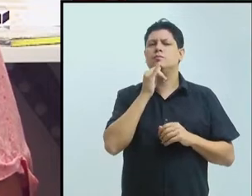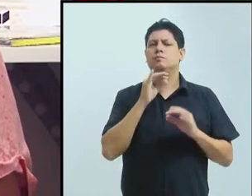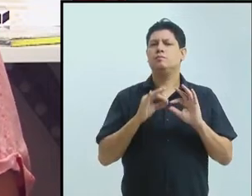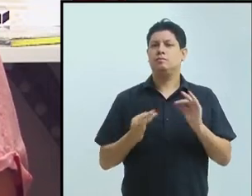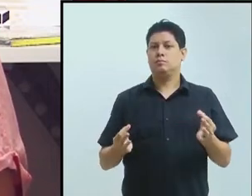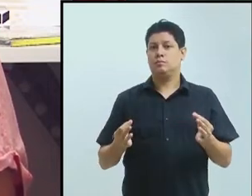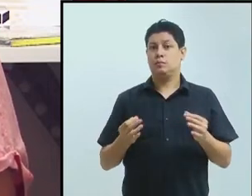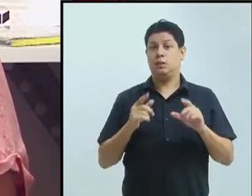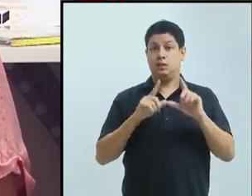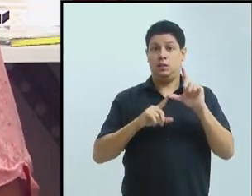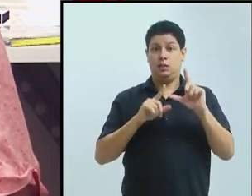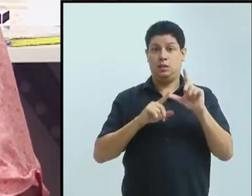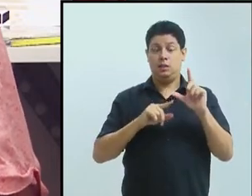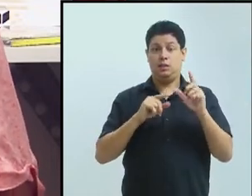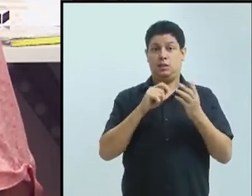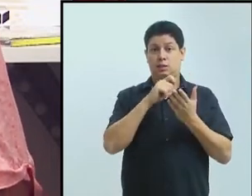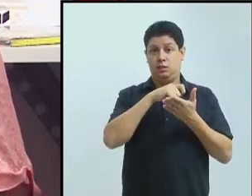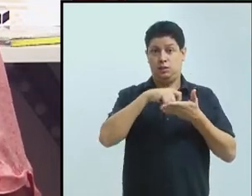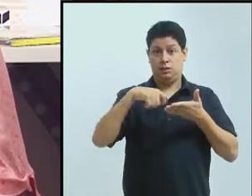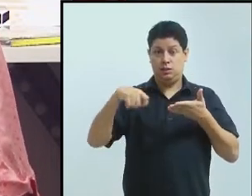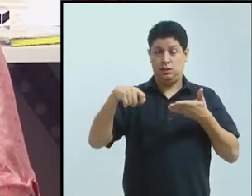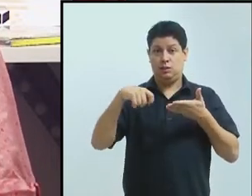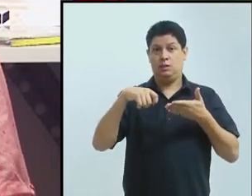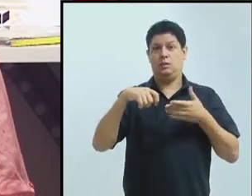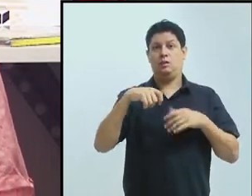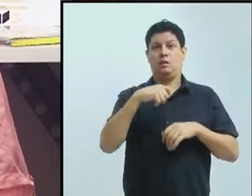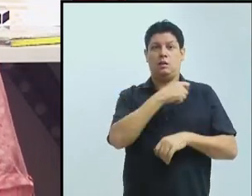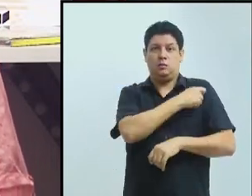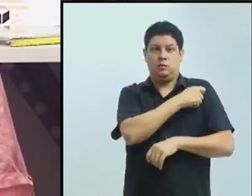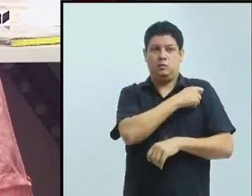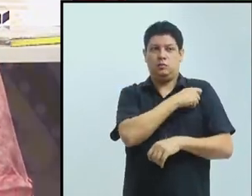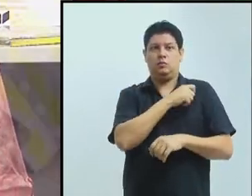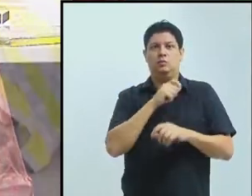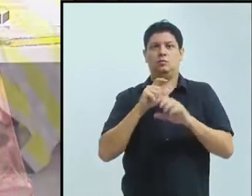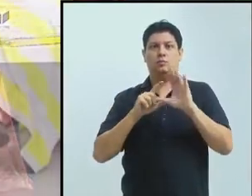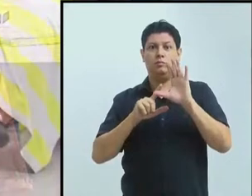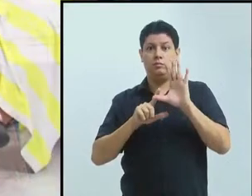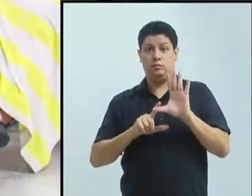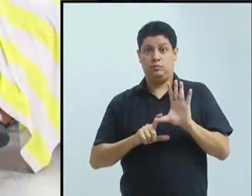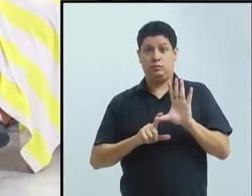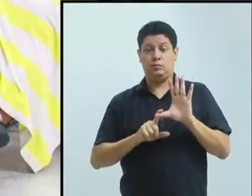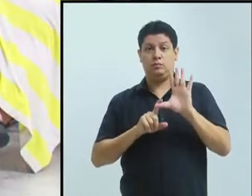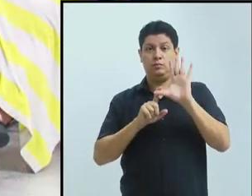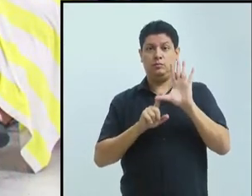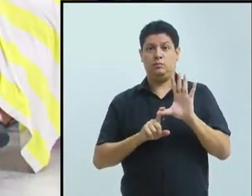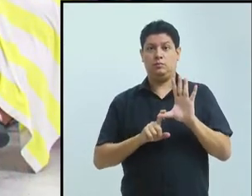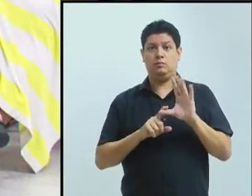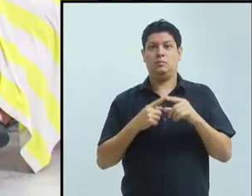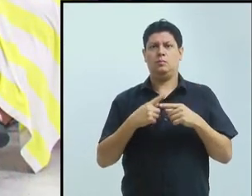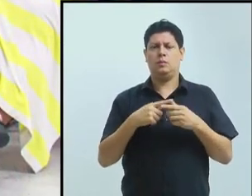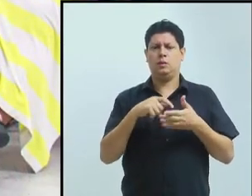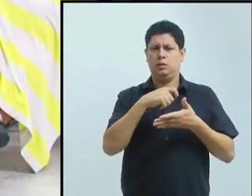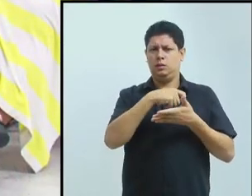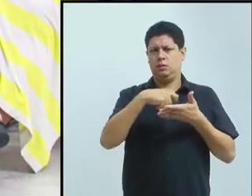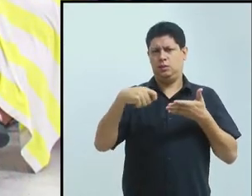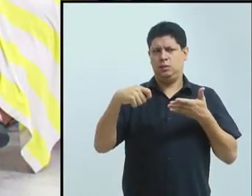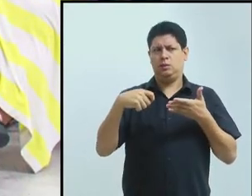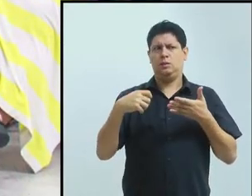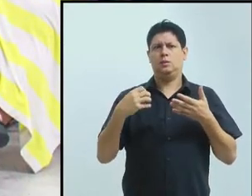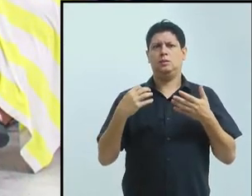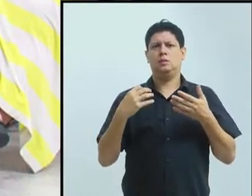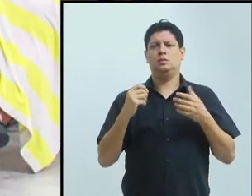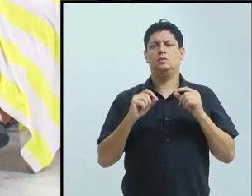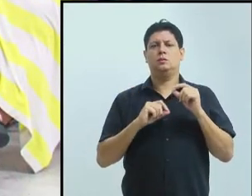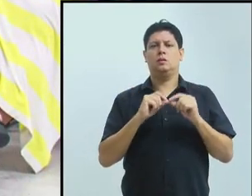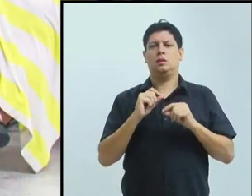letra manuscrita dos alunos de Angola é uma coisa que sempre me chamou a atenção, porque a caligrafia deles é profissional. Você tinha que